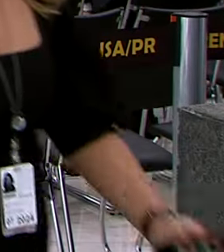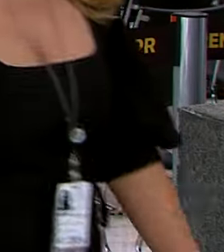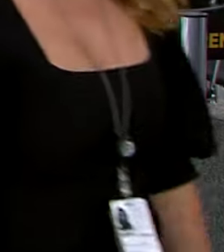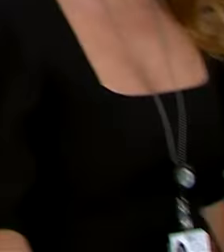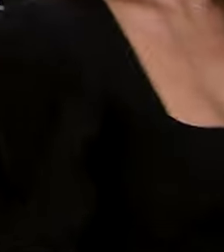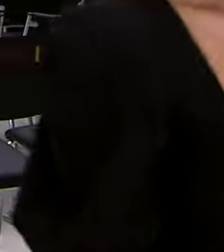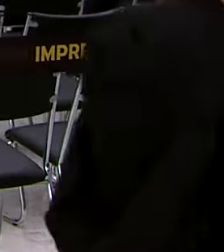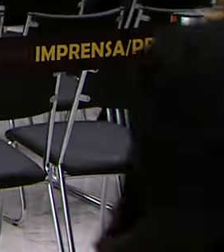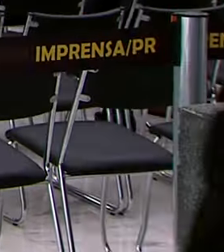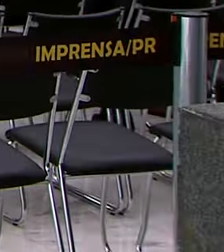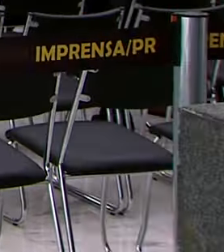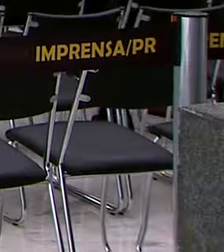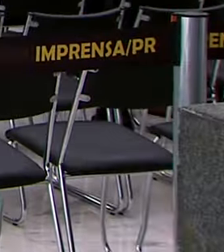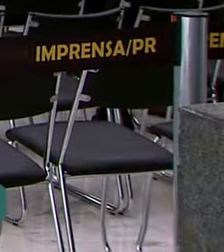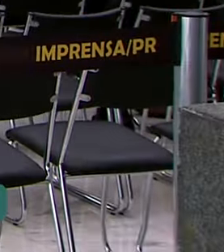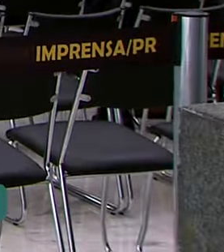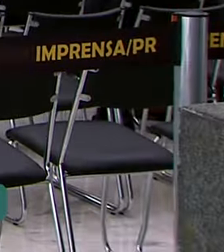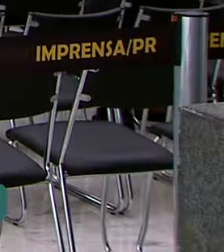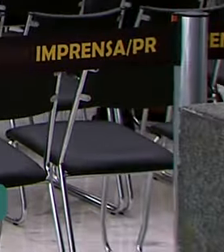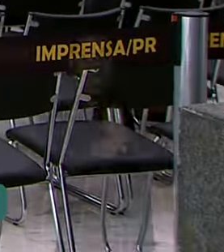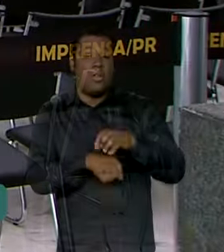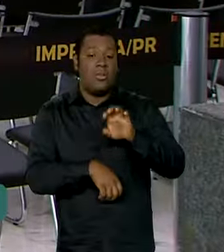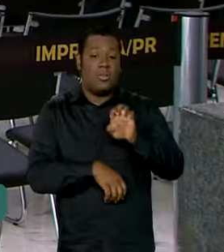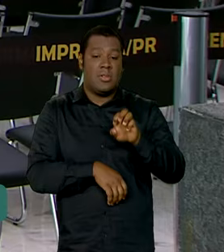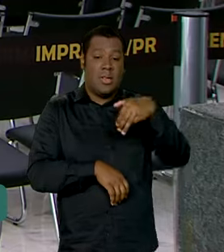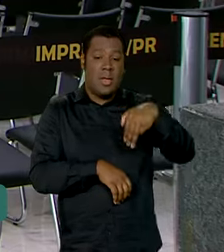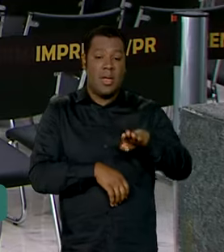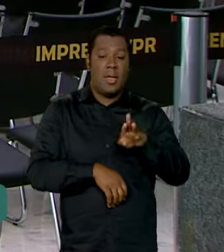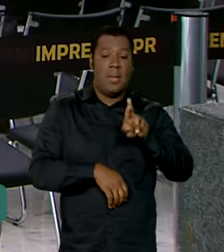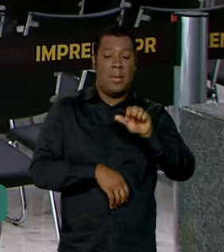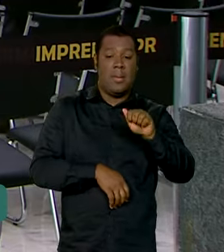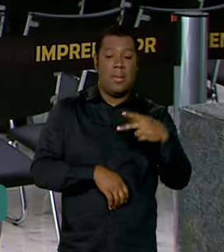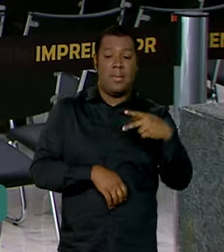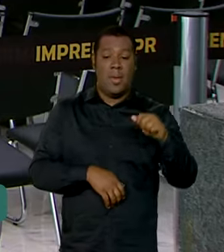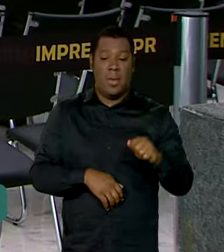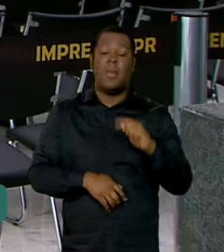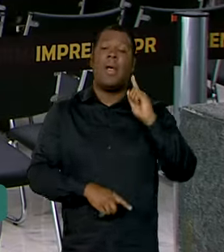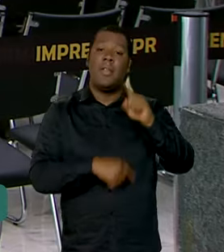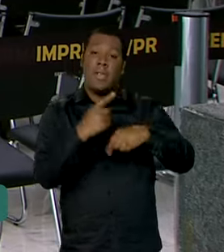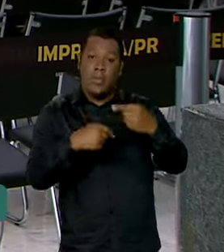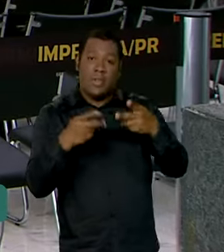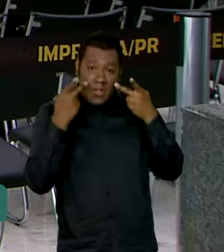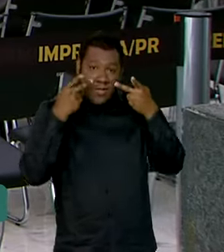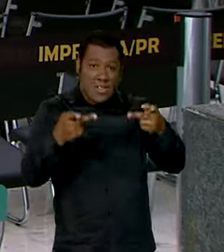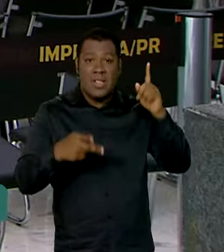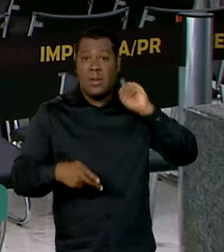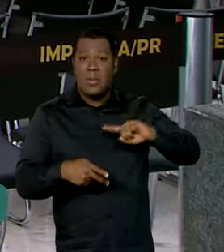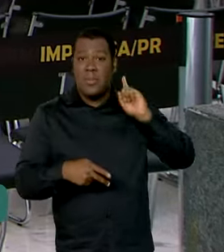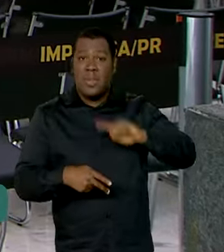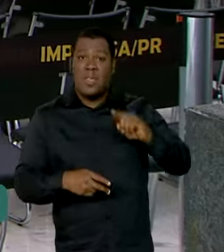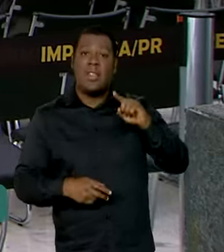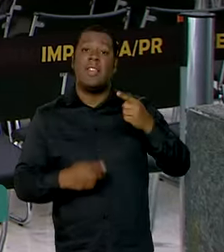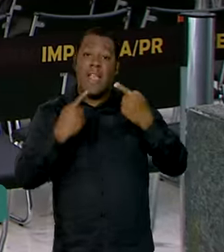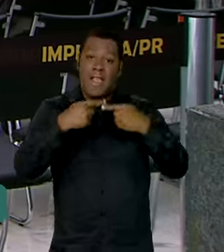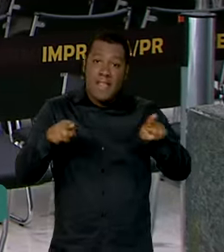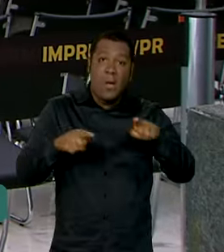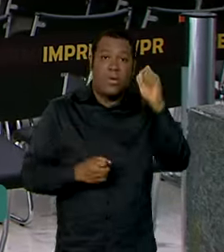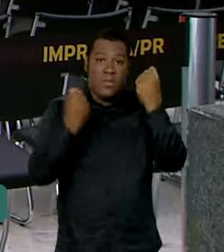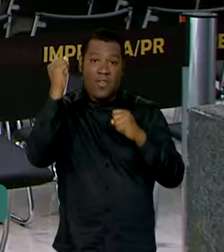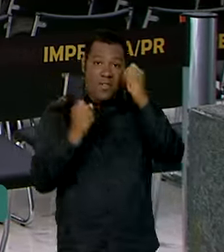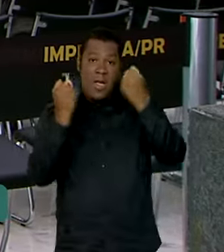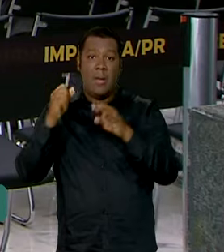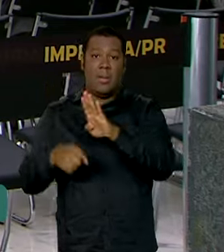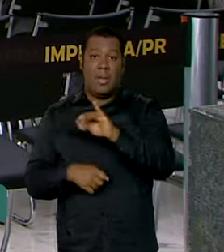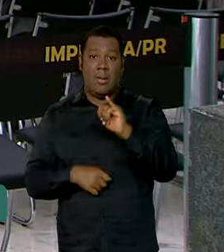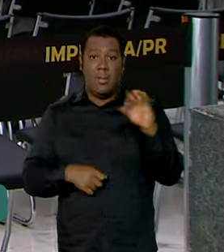Embrapa. Na sexta, ele vai à Nova Lima, em Minas Gerais, para a inauguração da fábrica de insulina da Avion. A nova fábrica, que